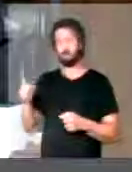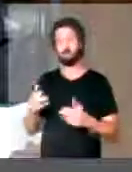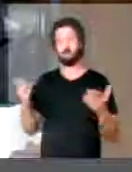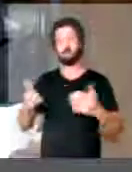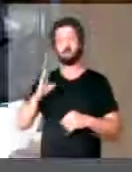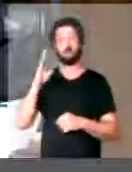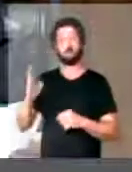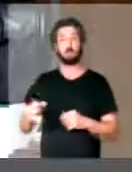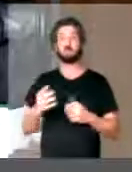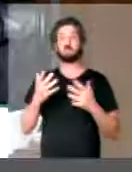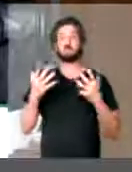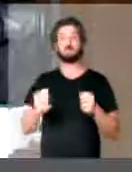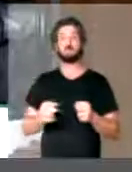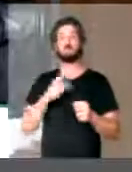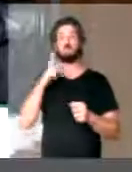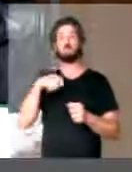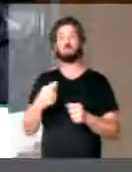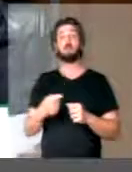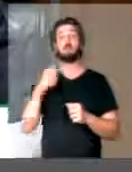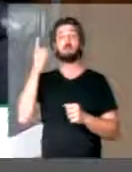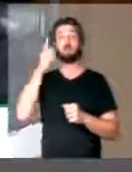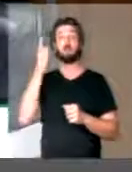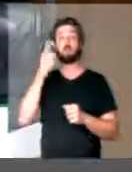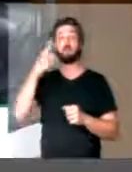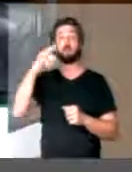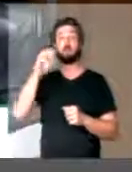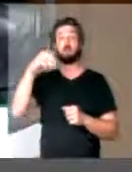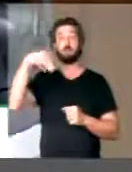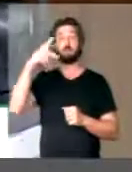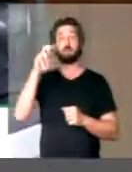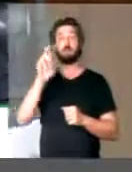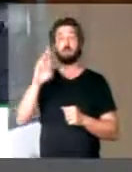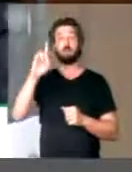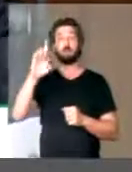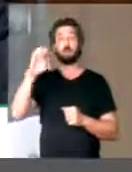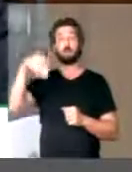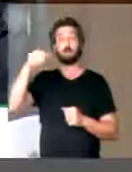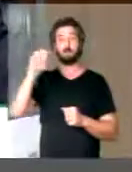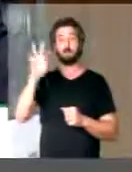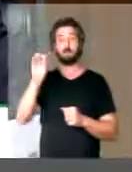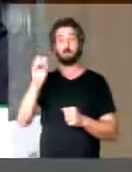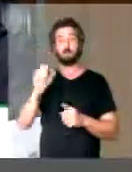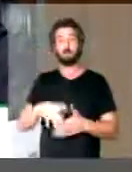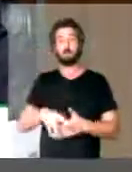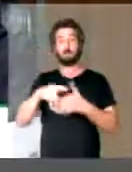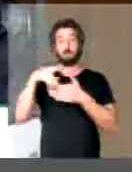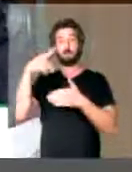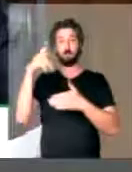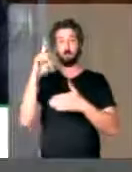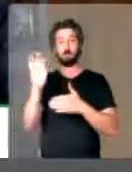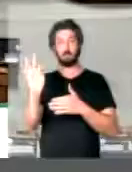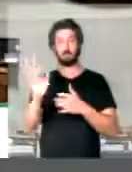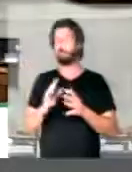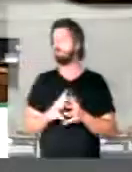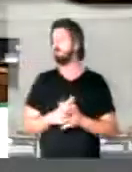Imediatamente passamos a palavra ao deputado Pompeu de Matos, que vai falar aqui pela liderança do PDT.